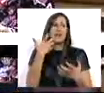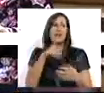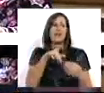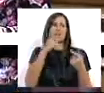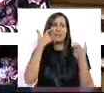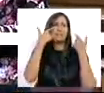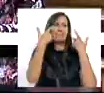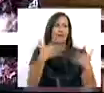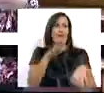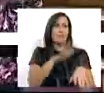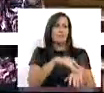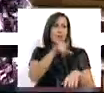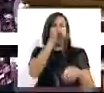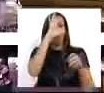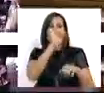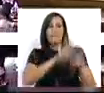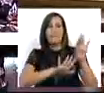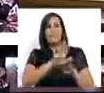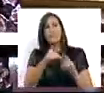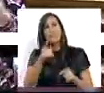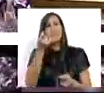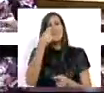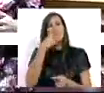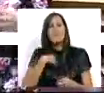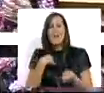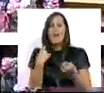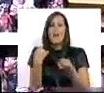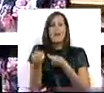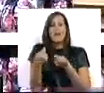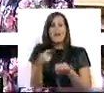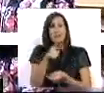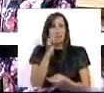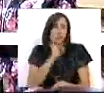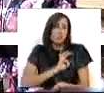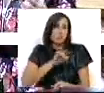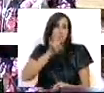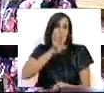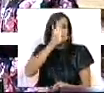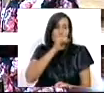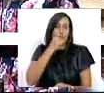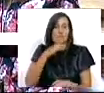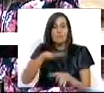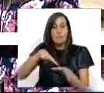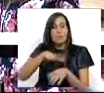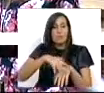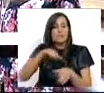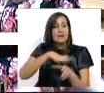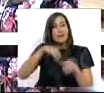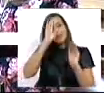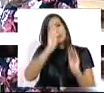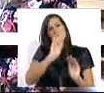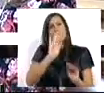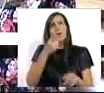por parte do Governo. E aquele erro administrativo que o Sr. Primeiro-Ministro se reportou na área da educação,